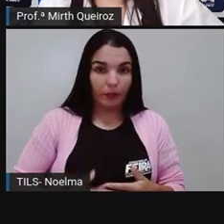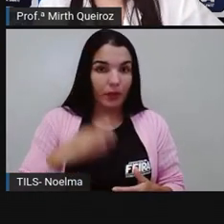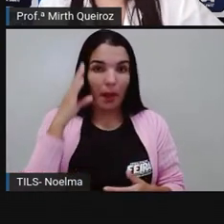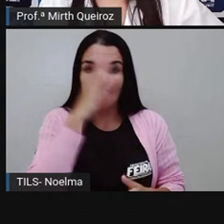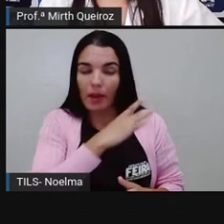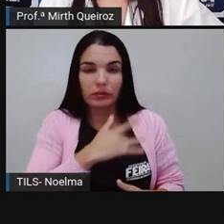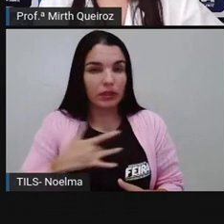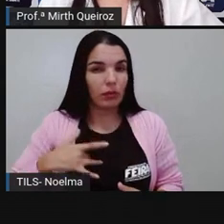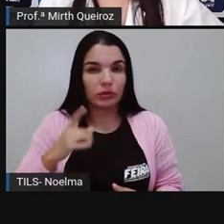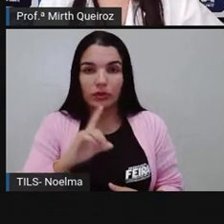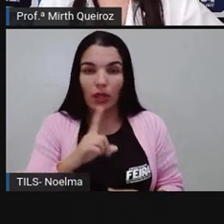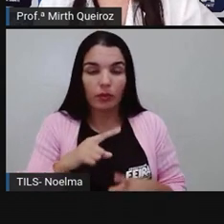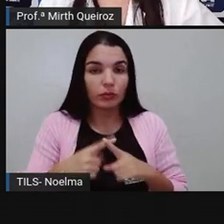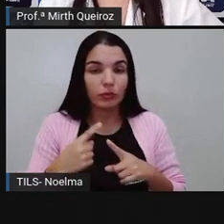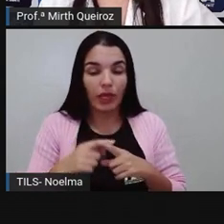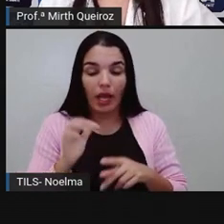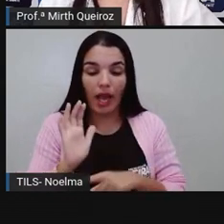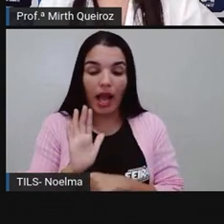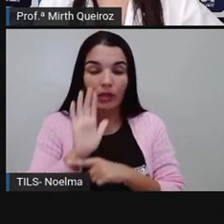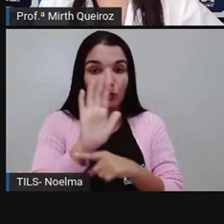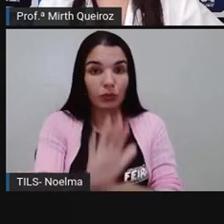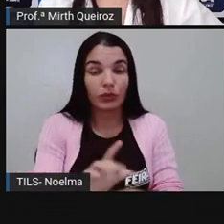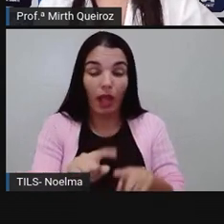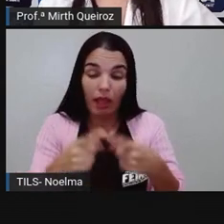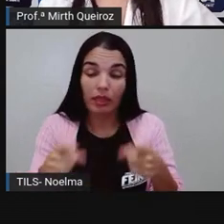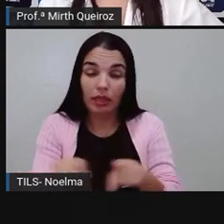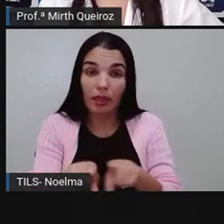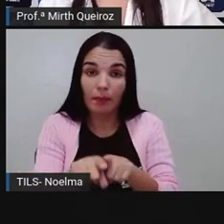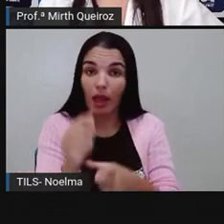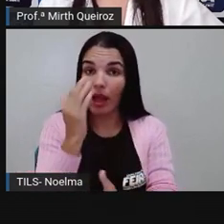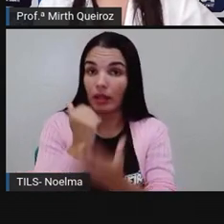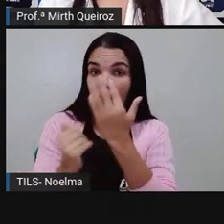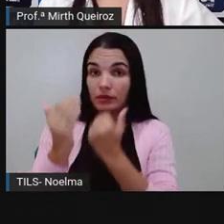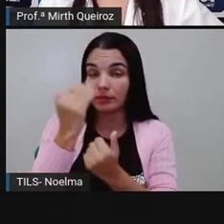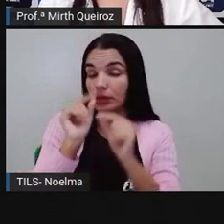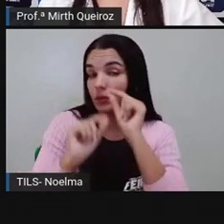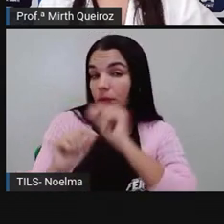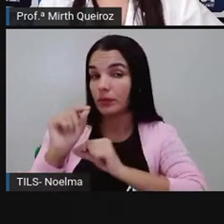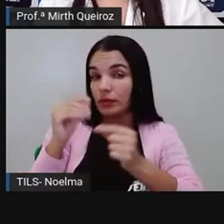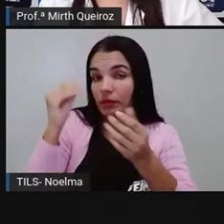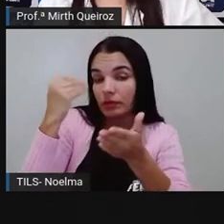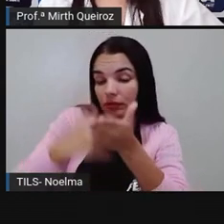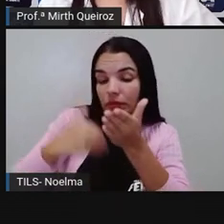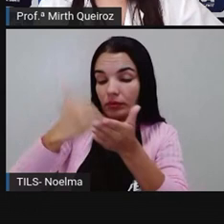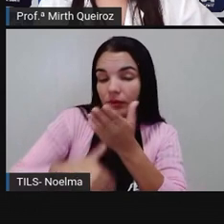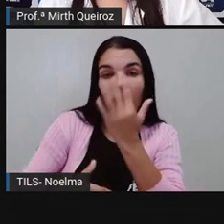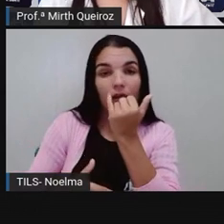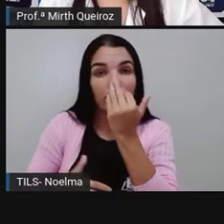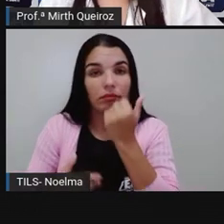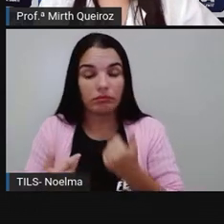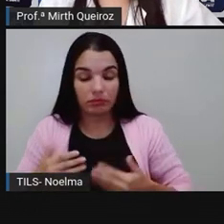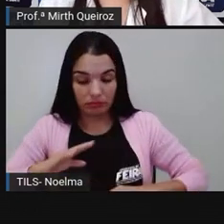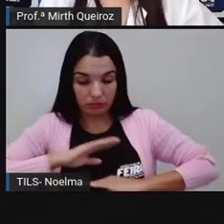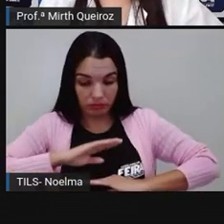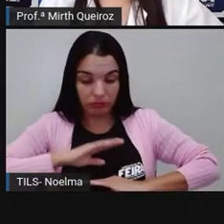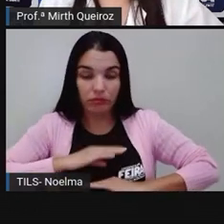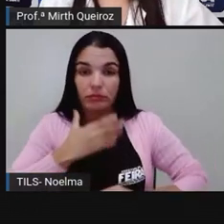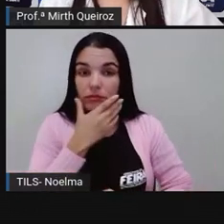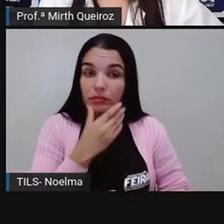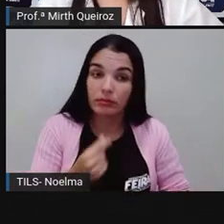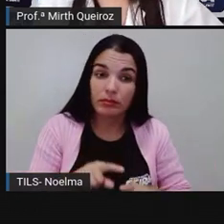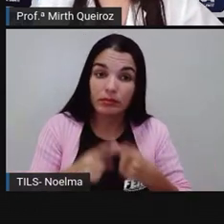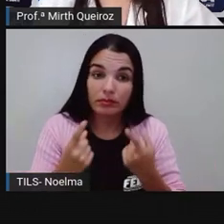saúde. E, ao mesmo tempo, elas conseguem se alimentar a partir dos resíduos que por ali passam, né? Então, esses